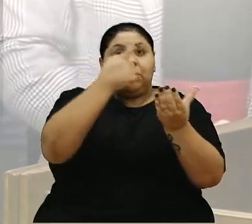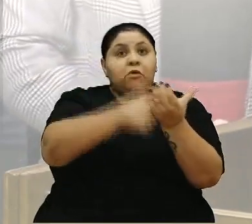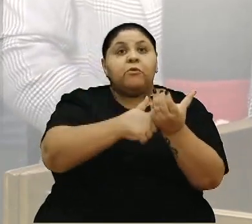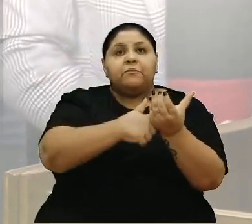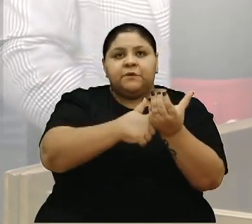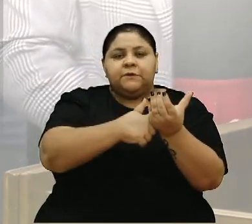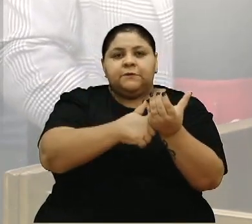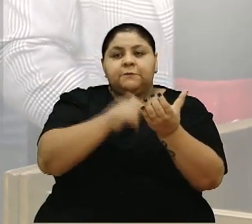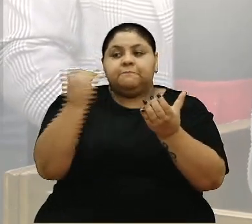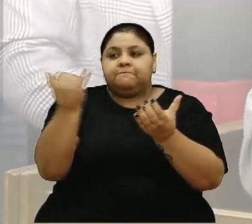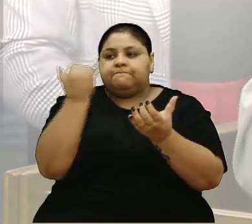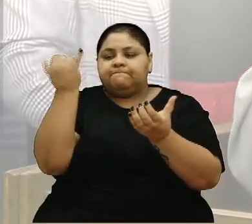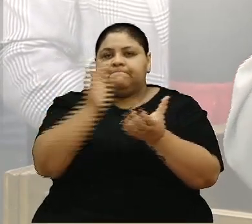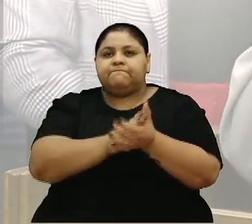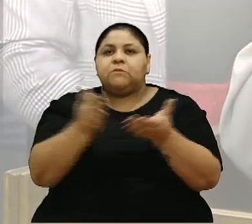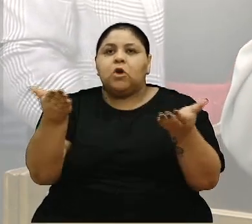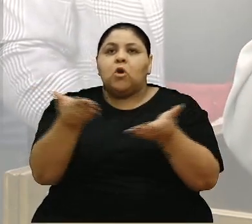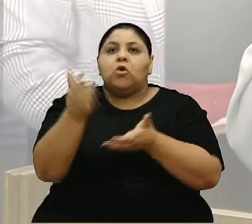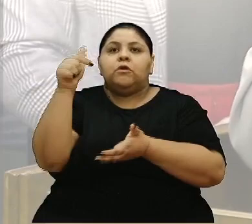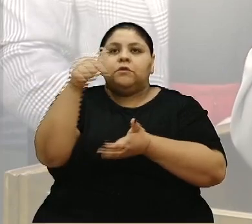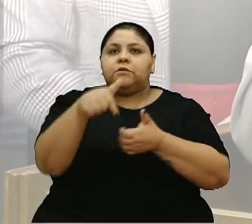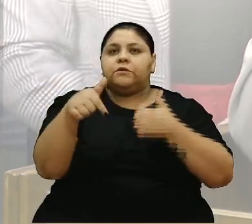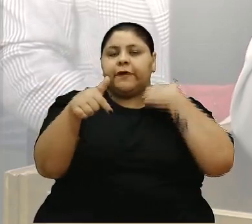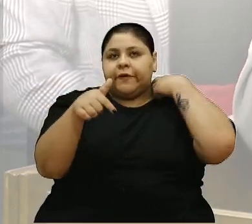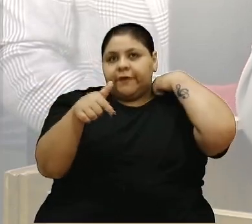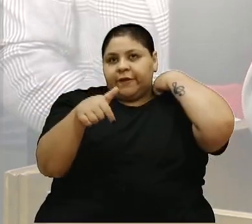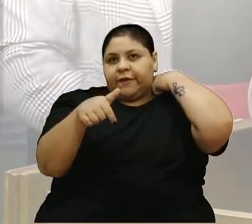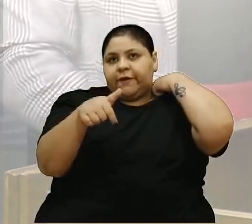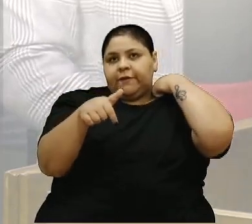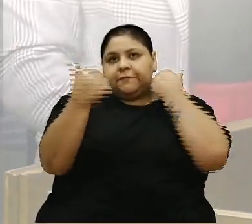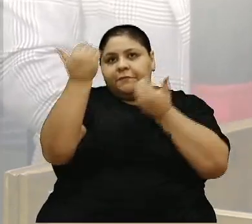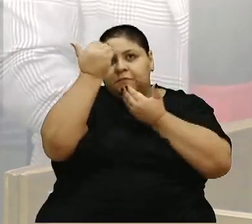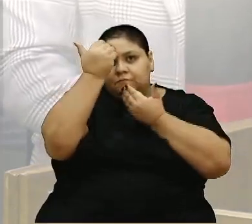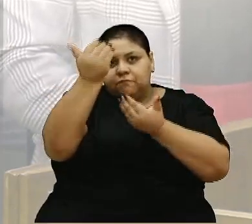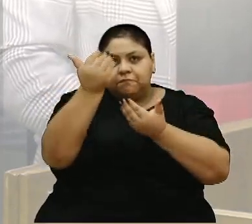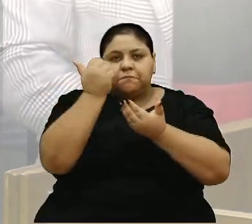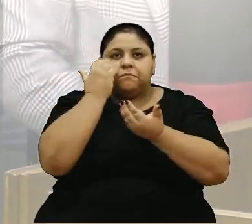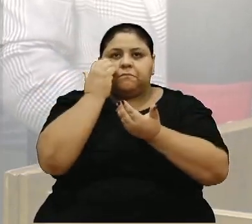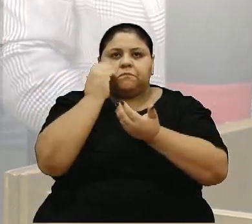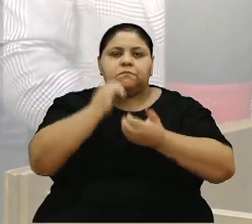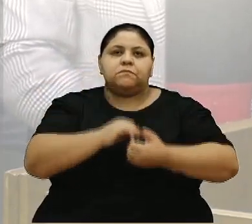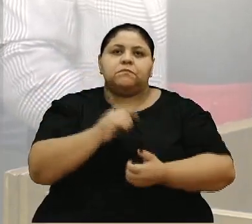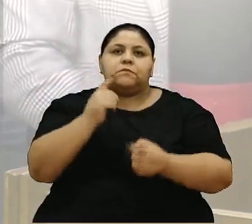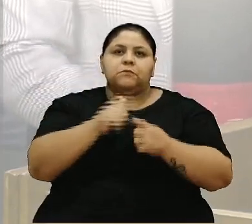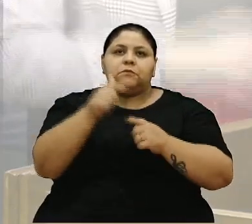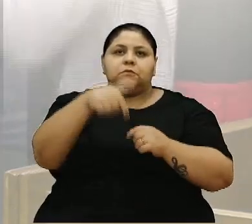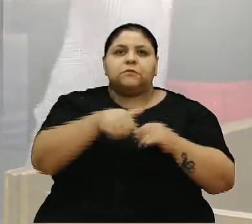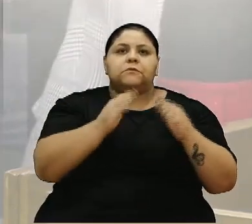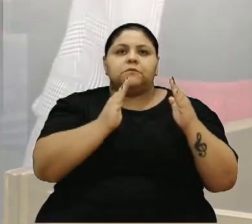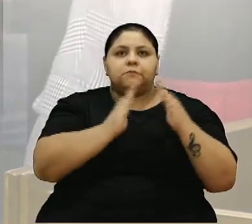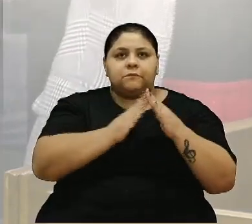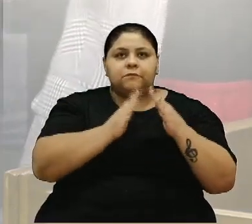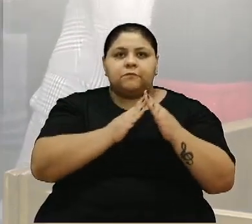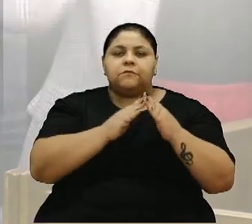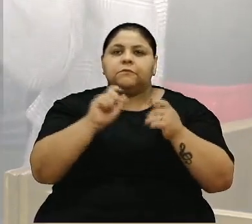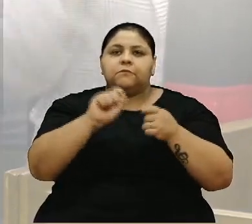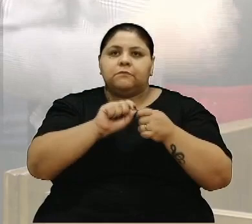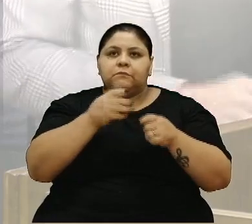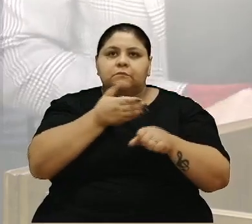A gente veio aqui de uma forma de um agradecimento, porque essa casa também faz